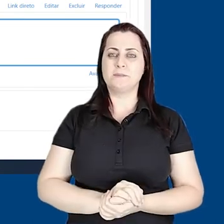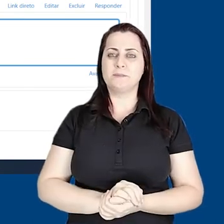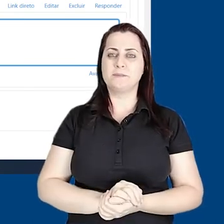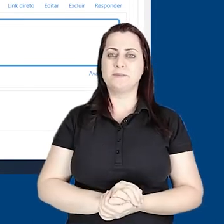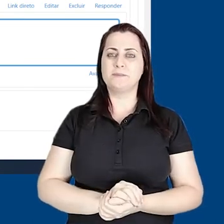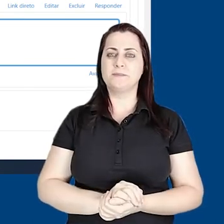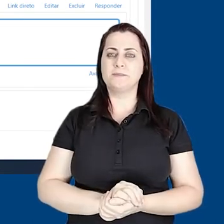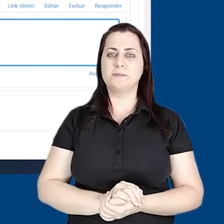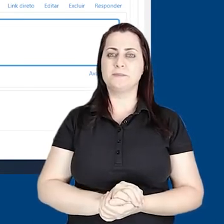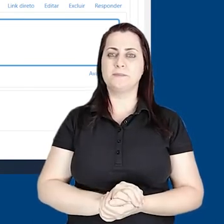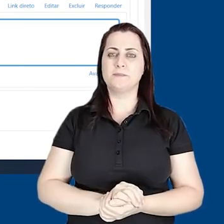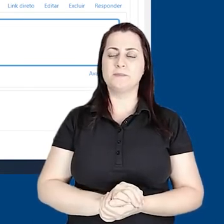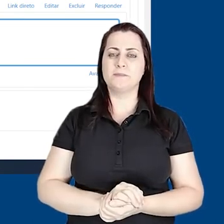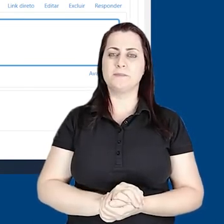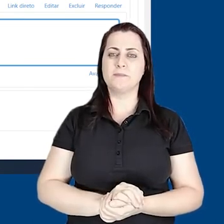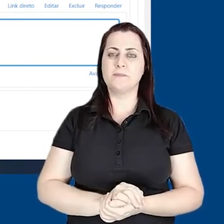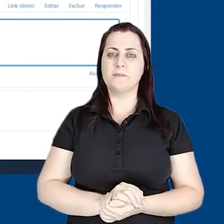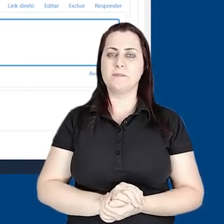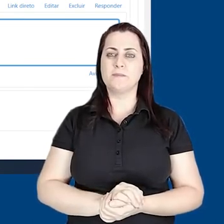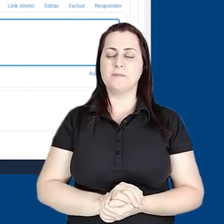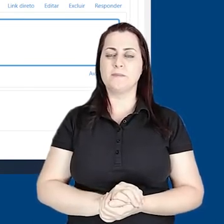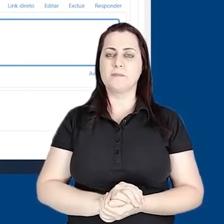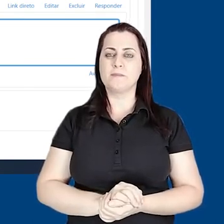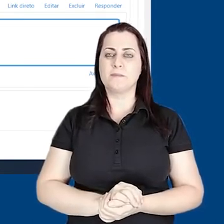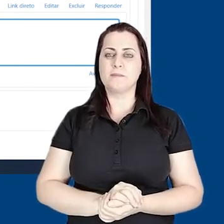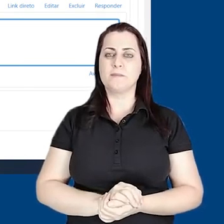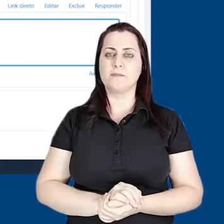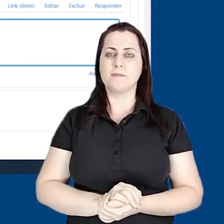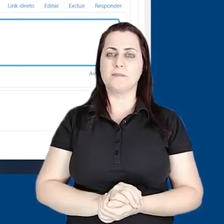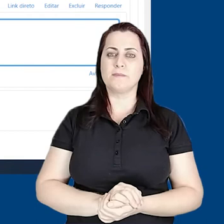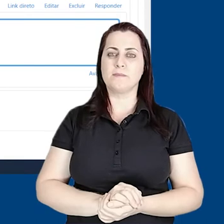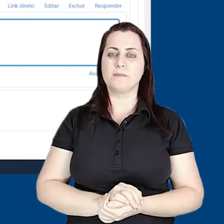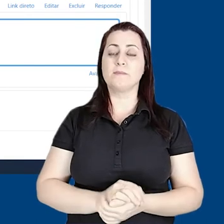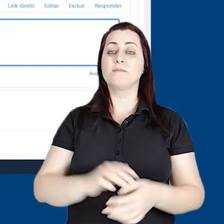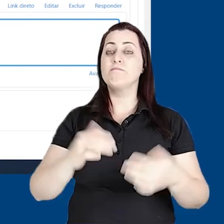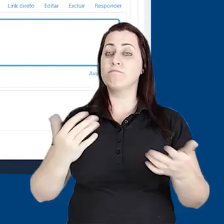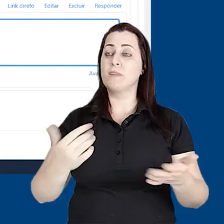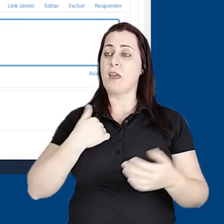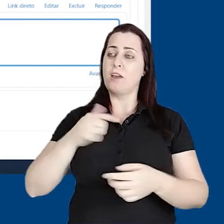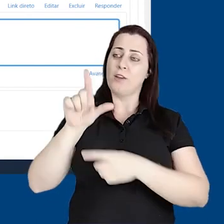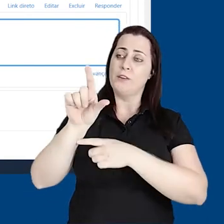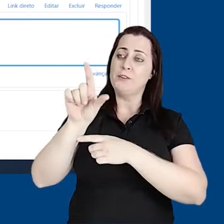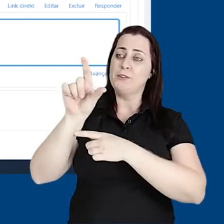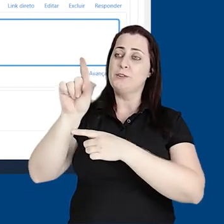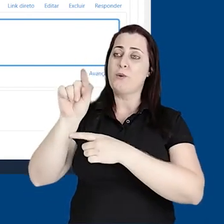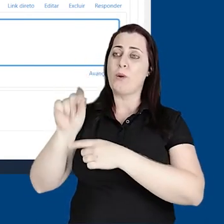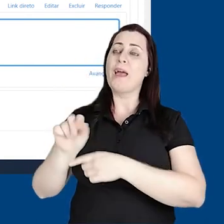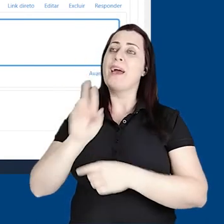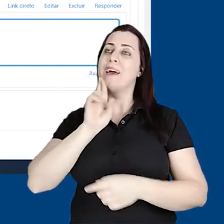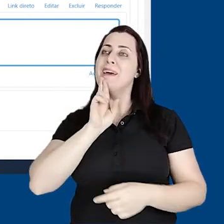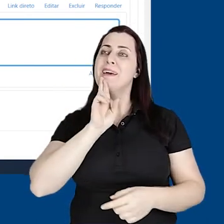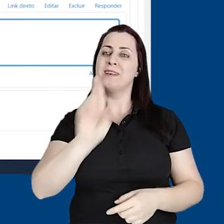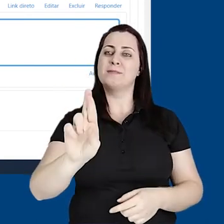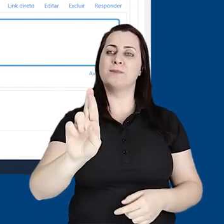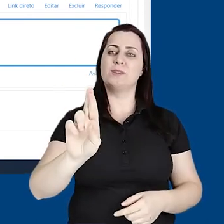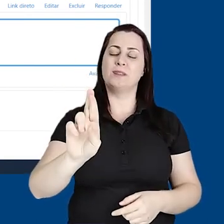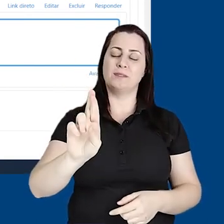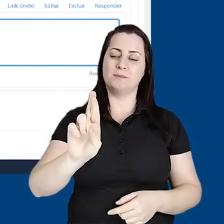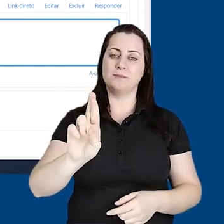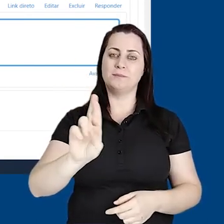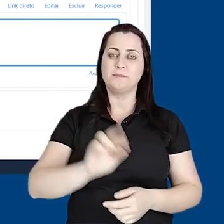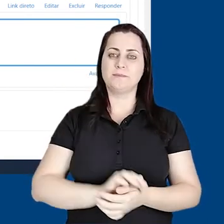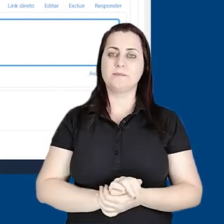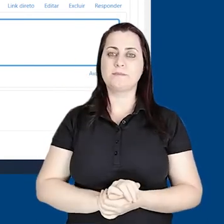pela preocupação. E vou escolher